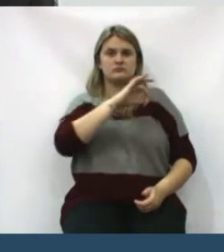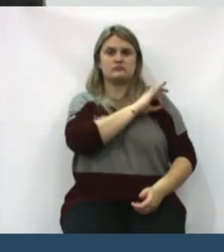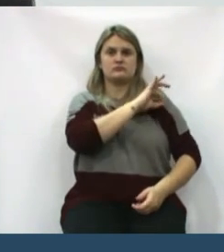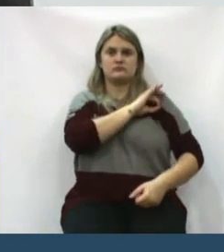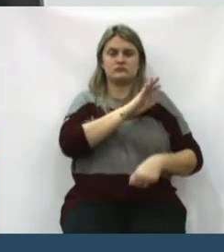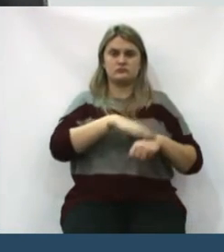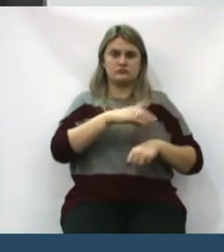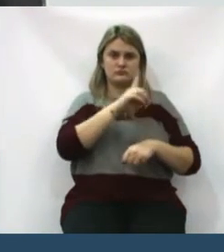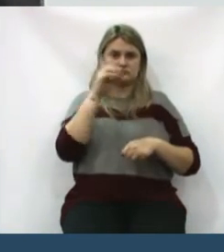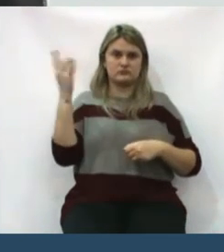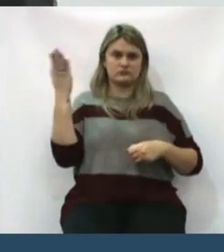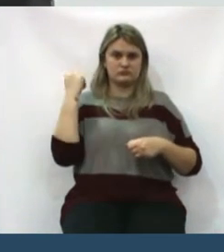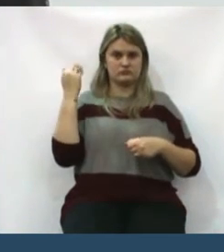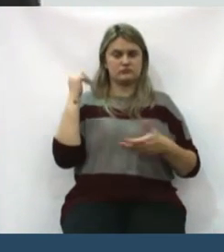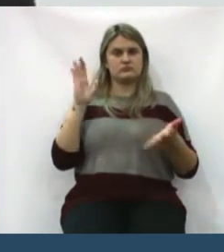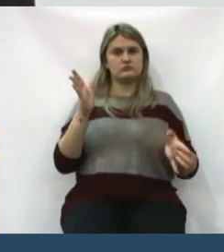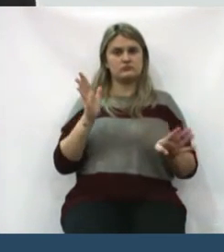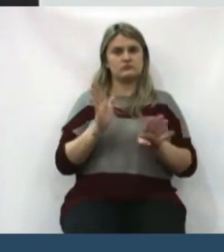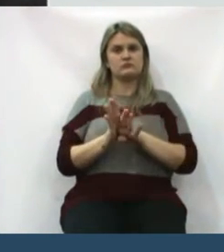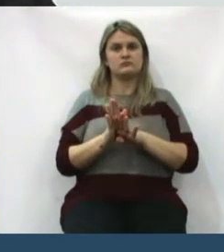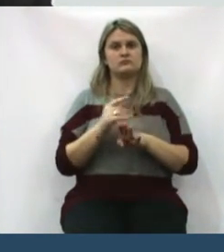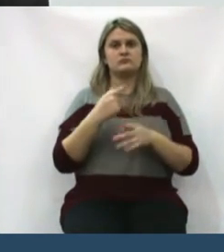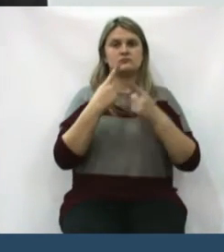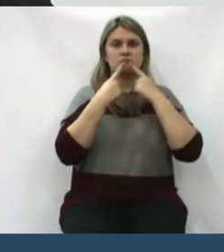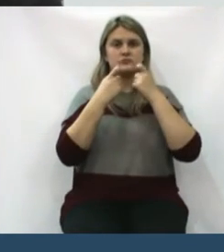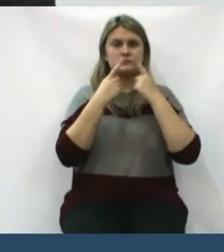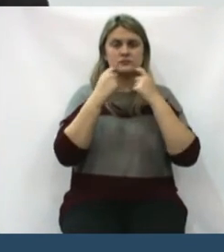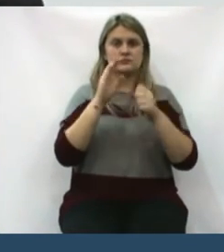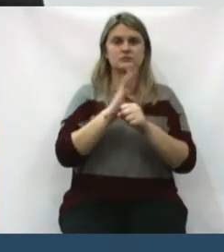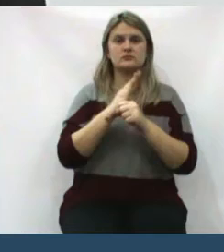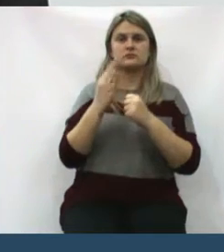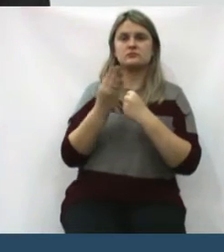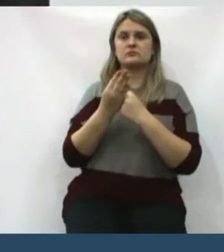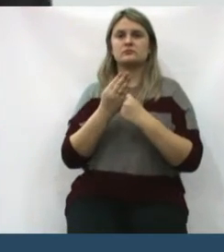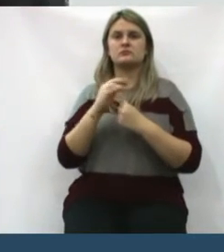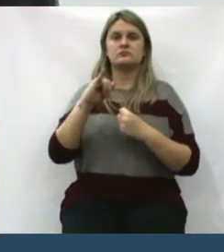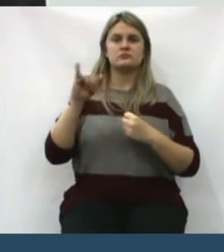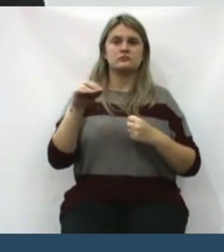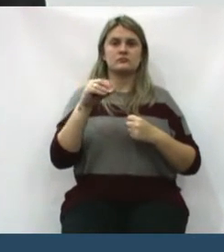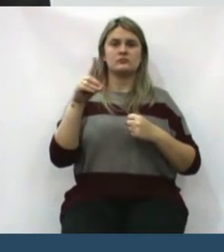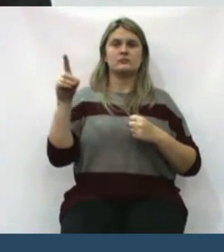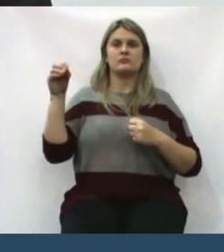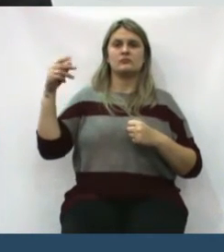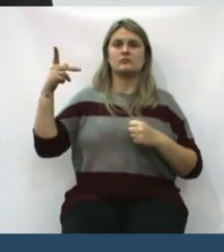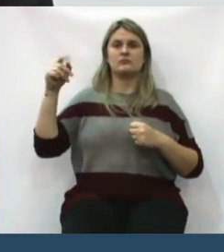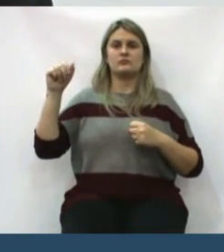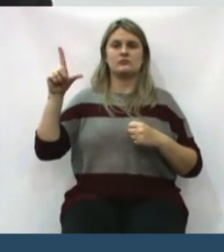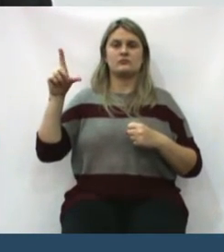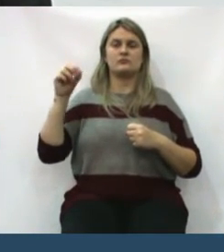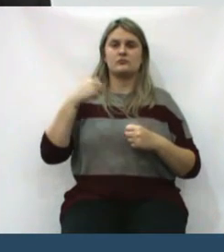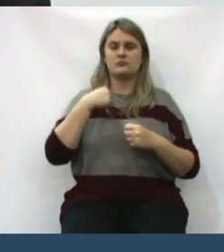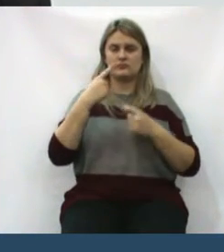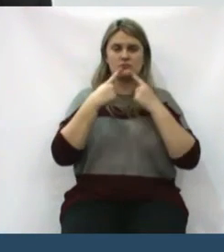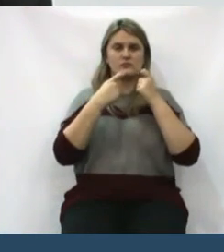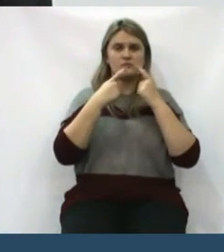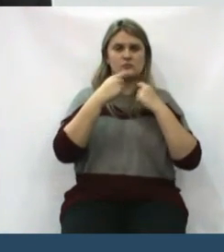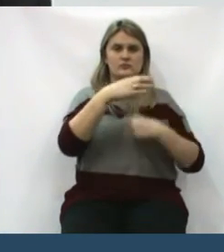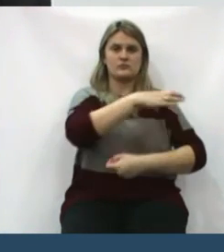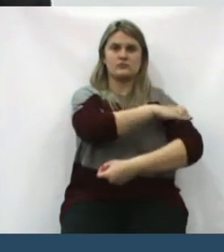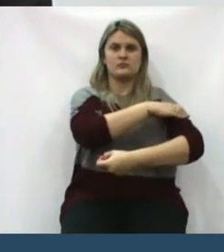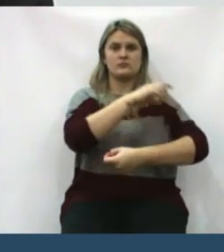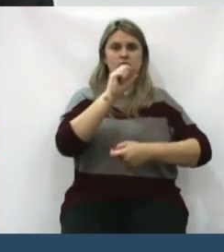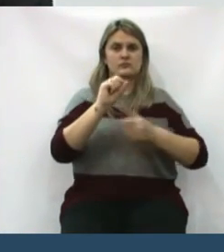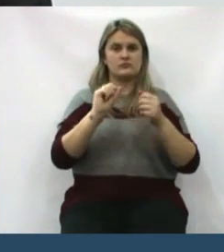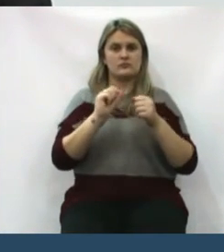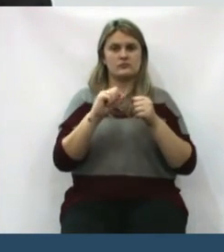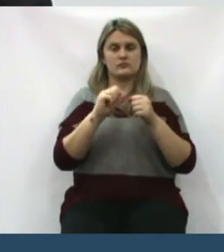Há dias atrás eu já tinha recebido uma queixa do João Paulo e levei ao conhecimento do comandante para que